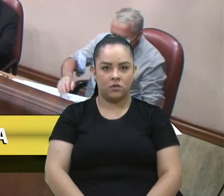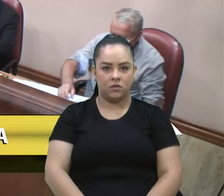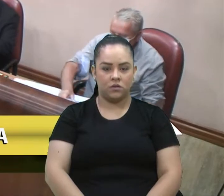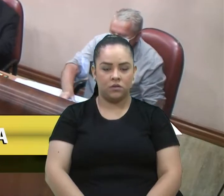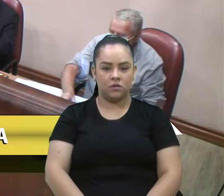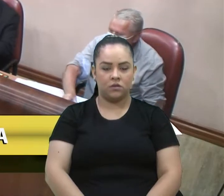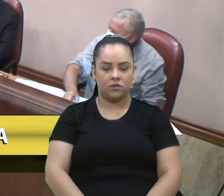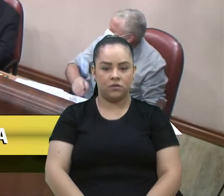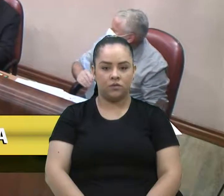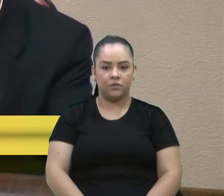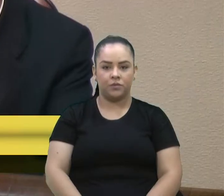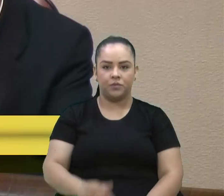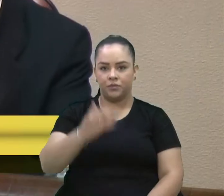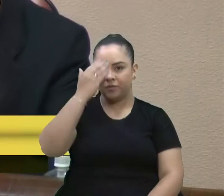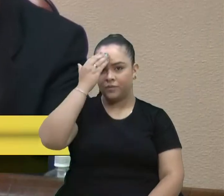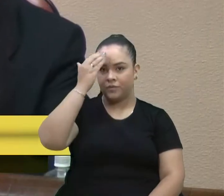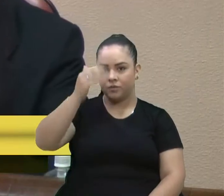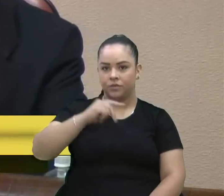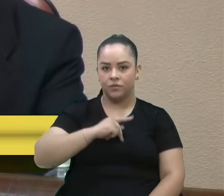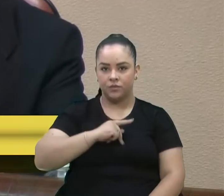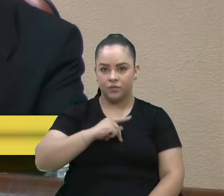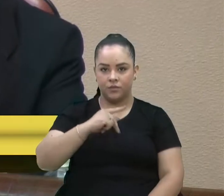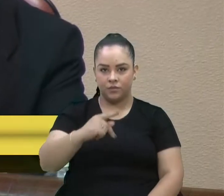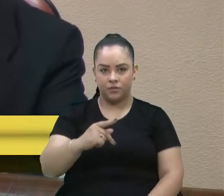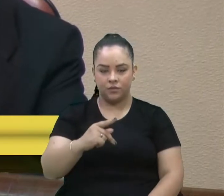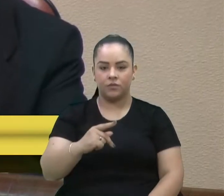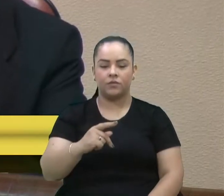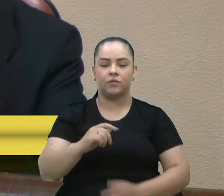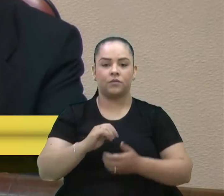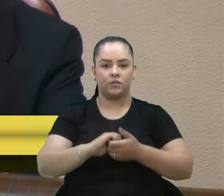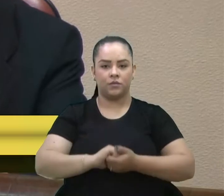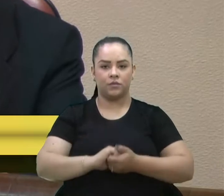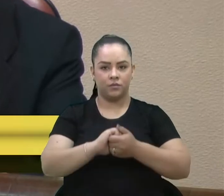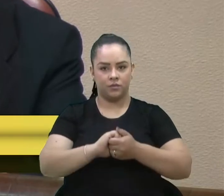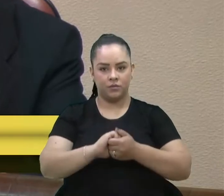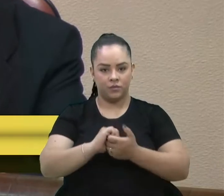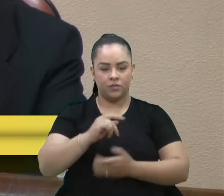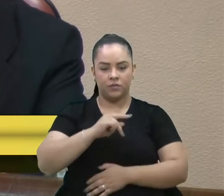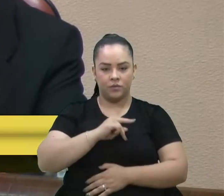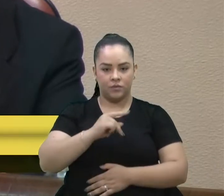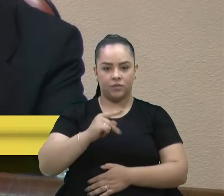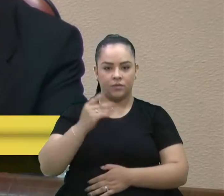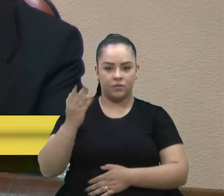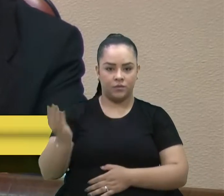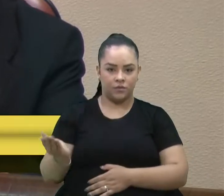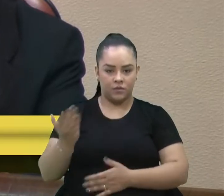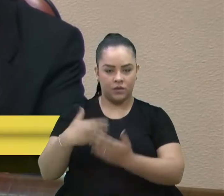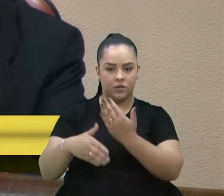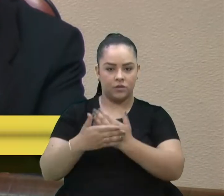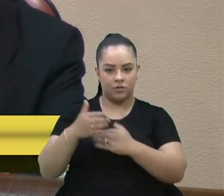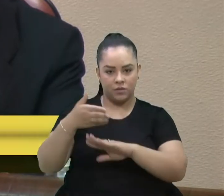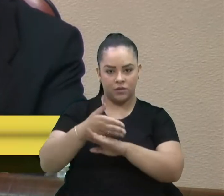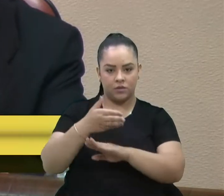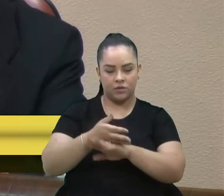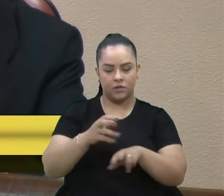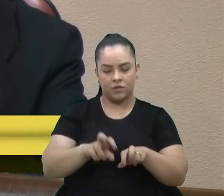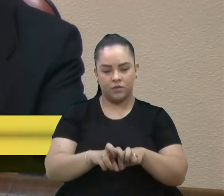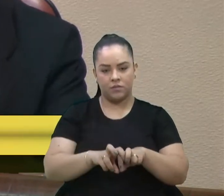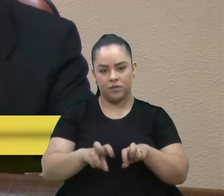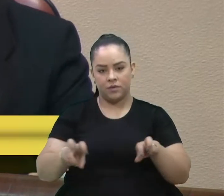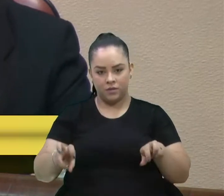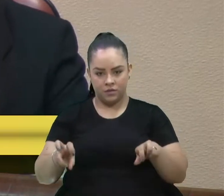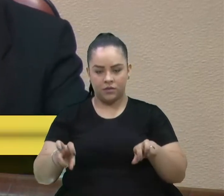Obrigado, presidente. Saudando o presidente da casa, os membros da mesa, senhores e senhores vereadores.